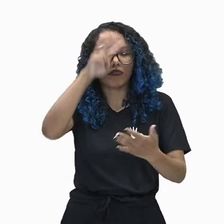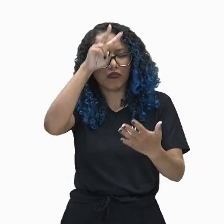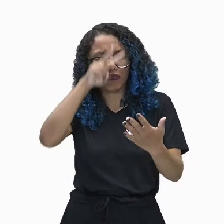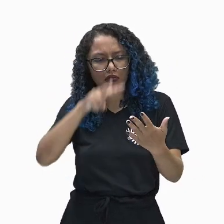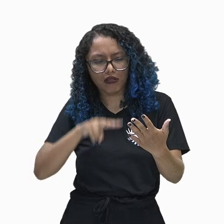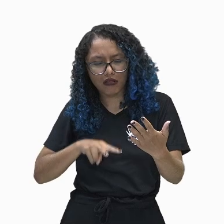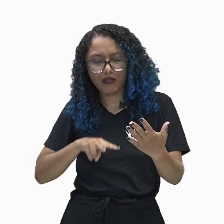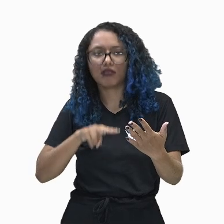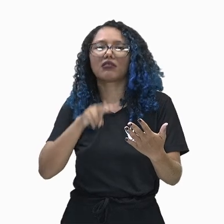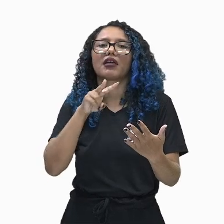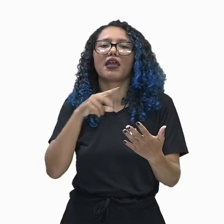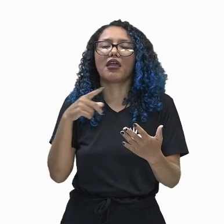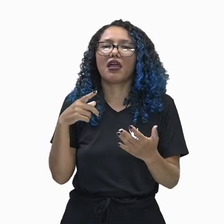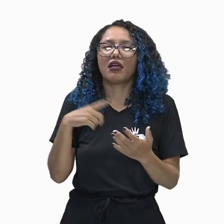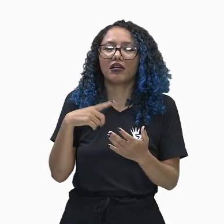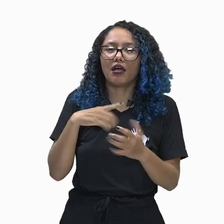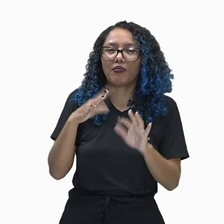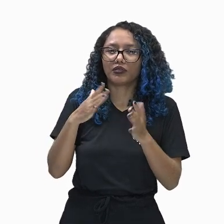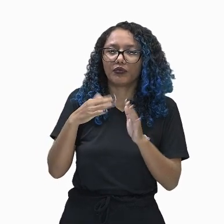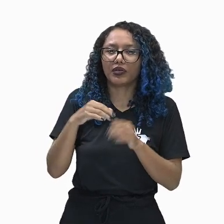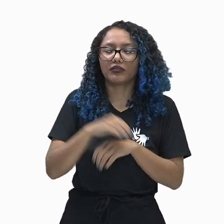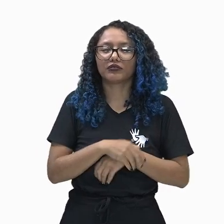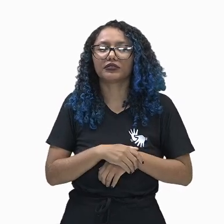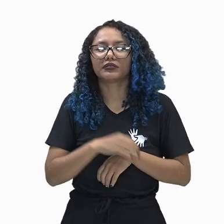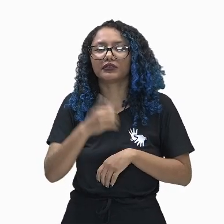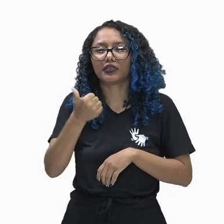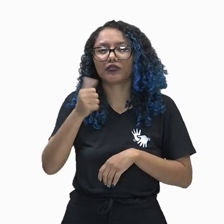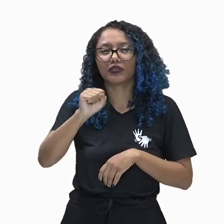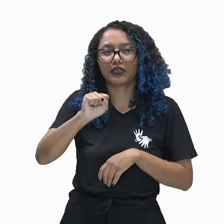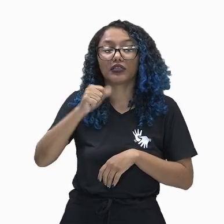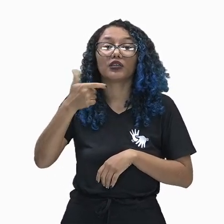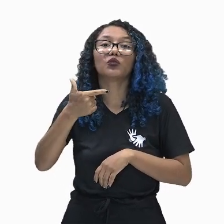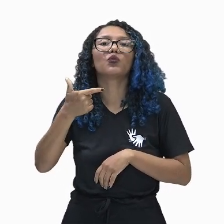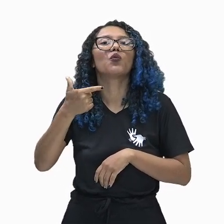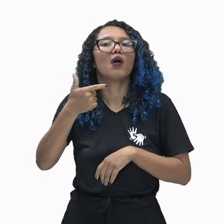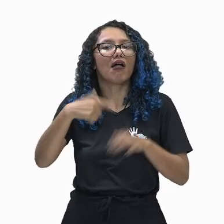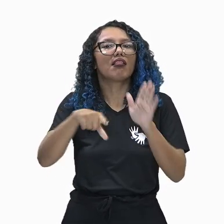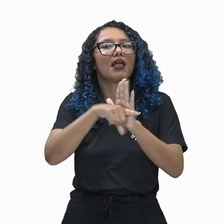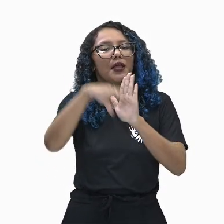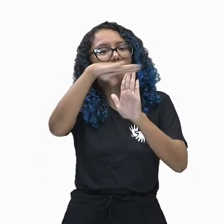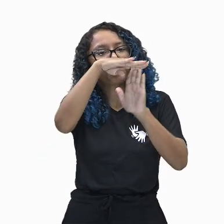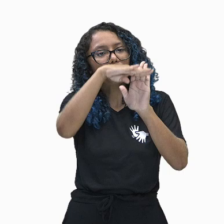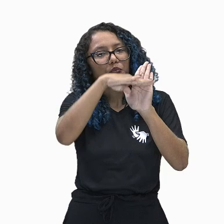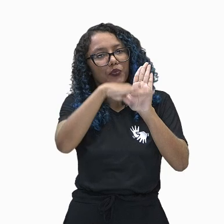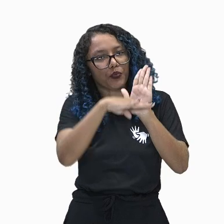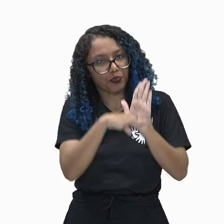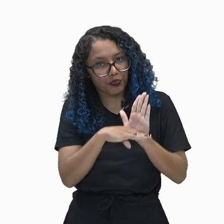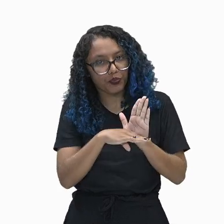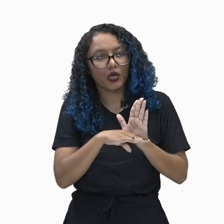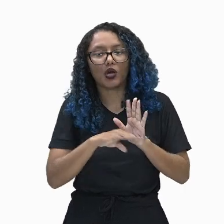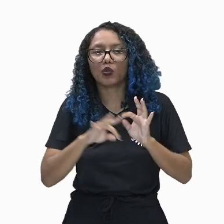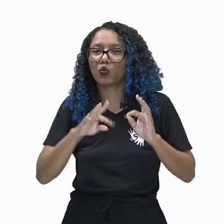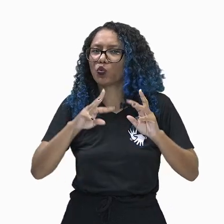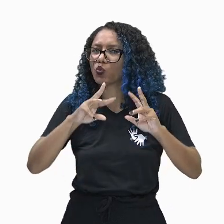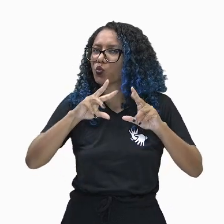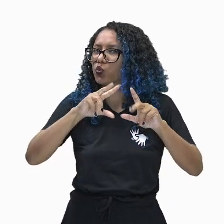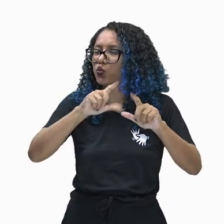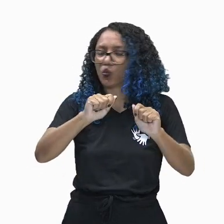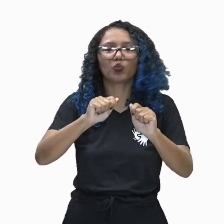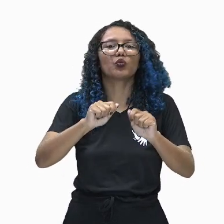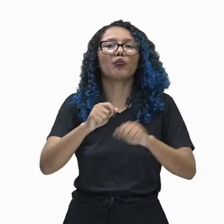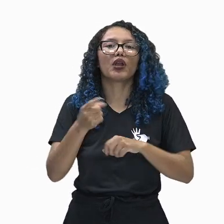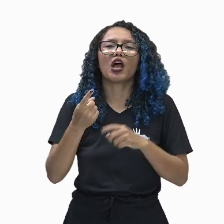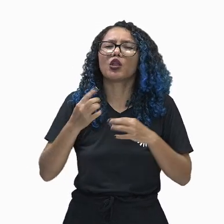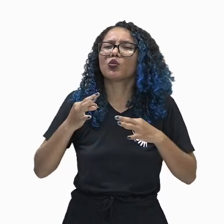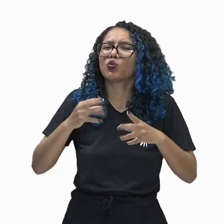código com 282 leis escritas, né? Mesmo, então, em torno de todo o código, pra que todas